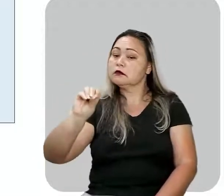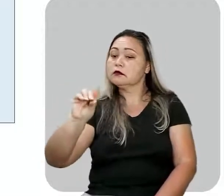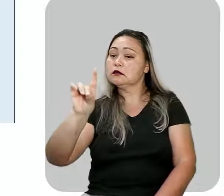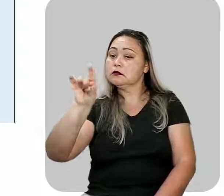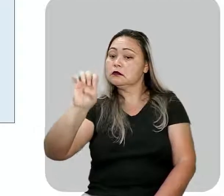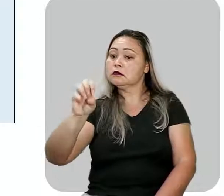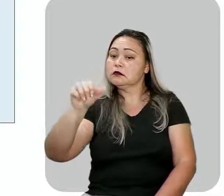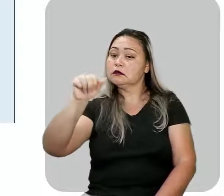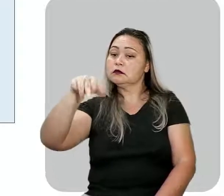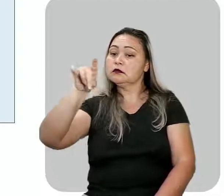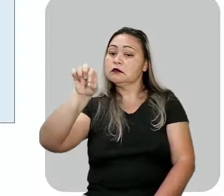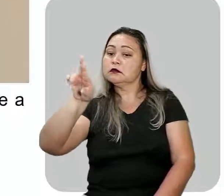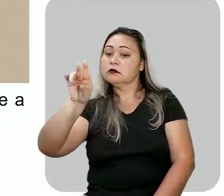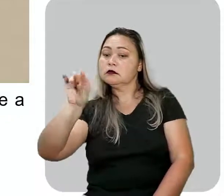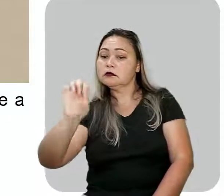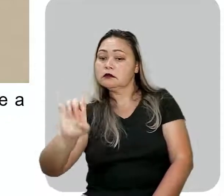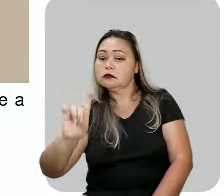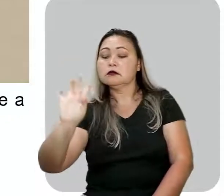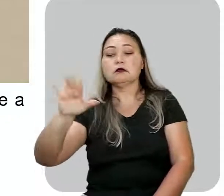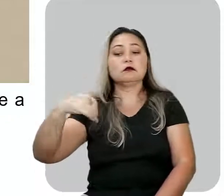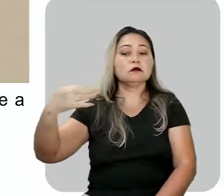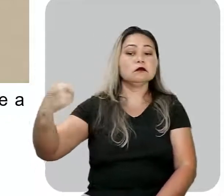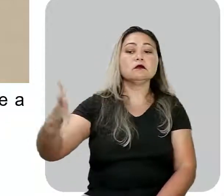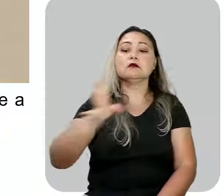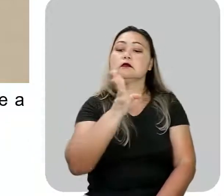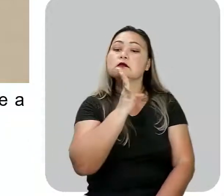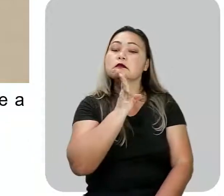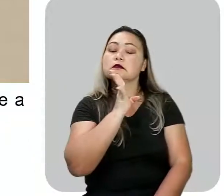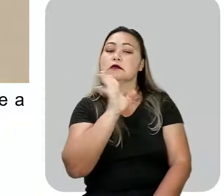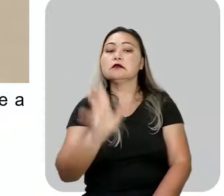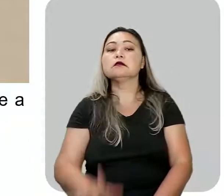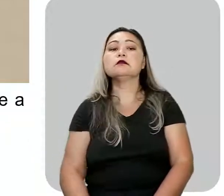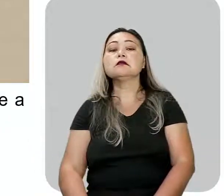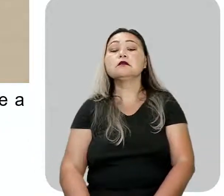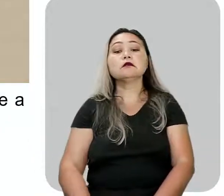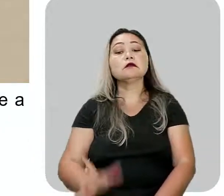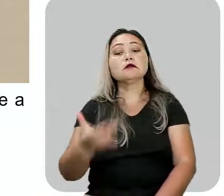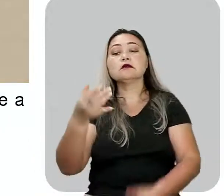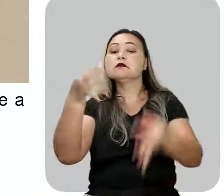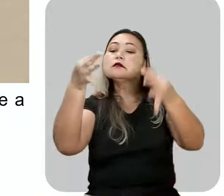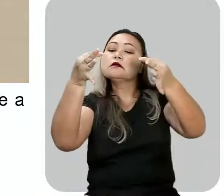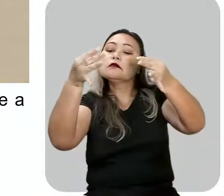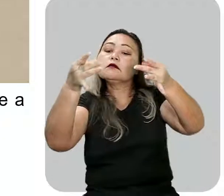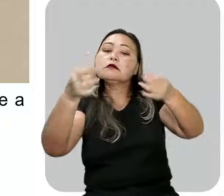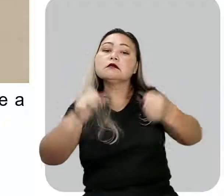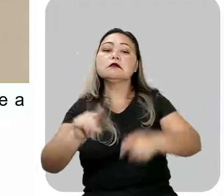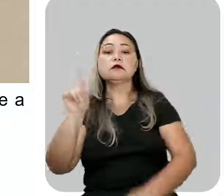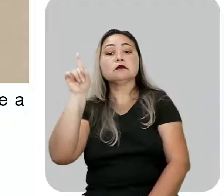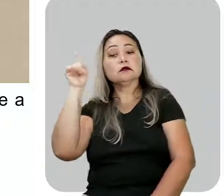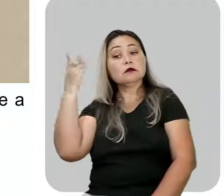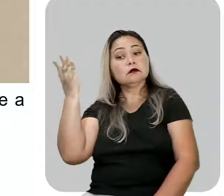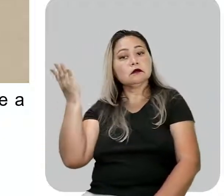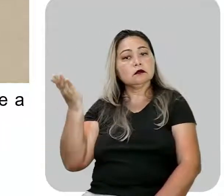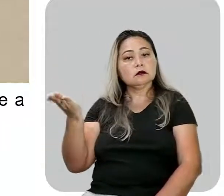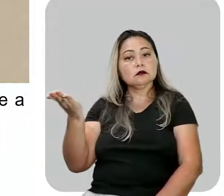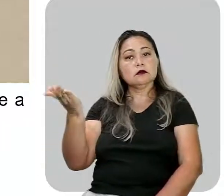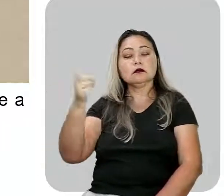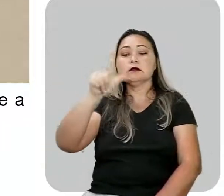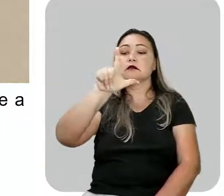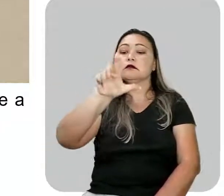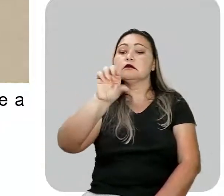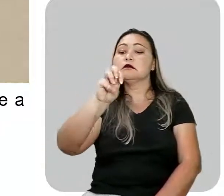Então, vamos adiante, vamos lá! Vamos conhecer, né, agora, com detalhe, Alfonso Henrique de Lima